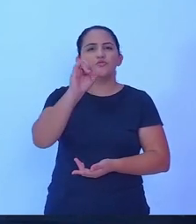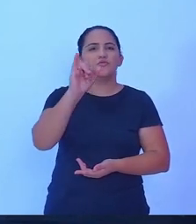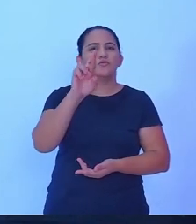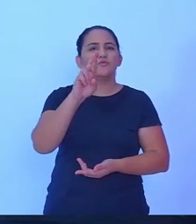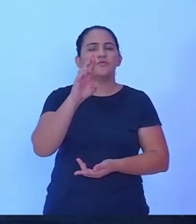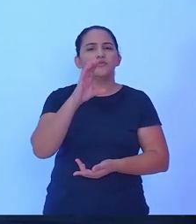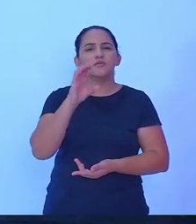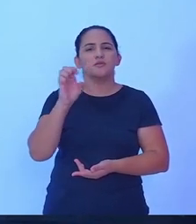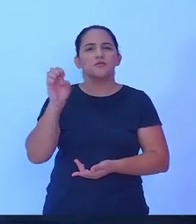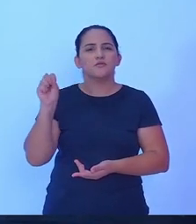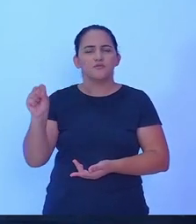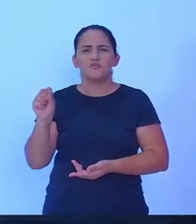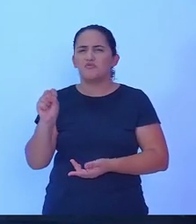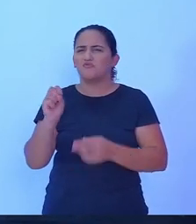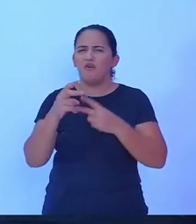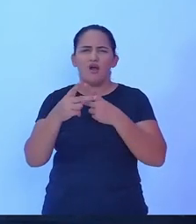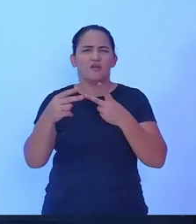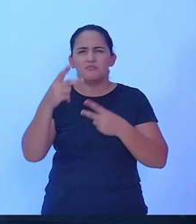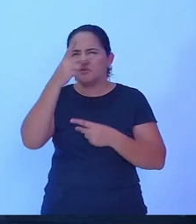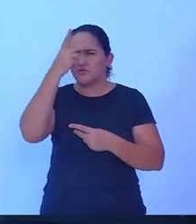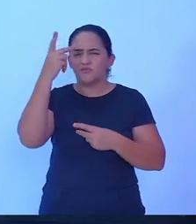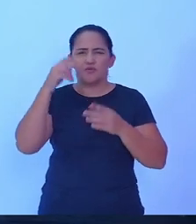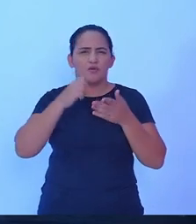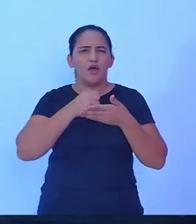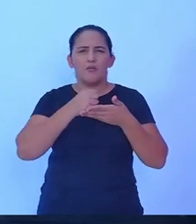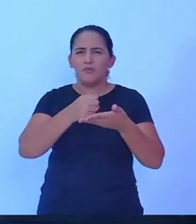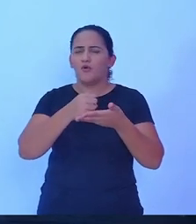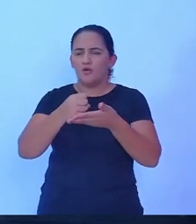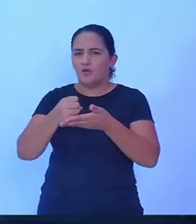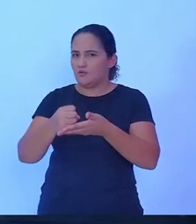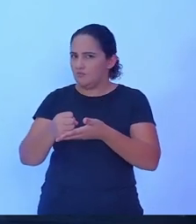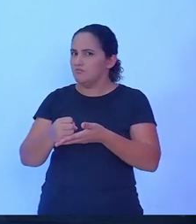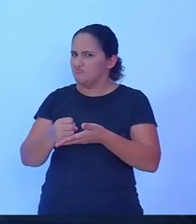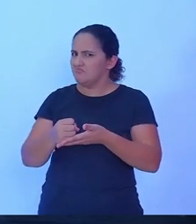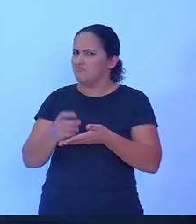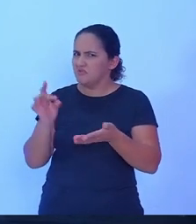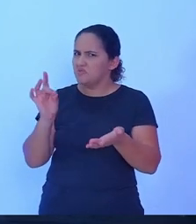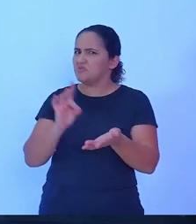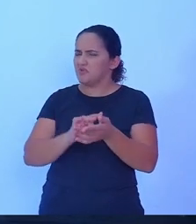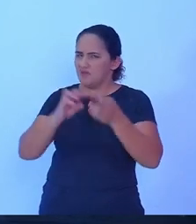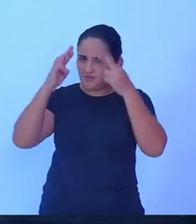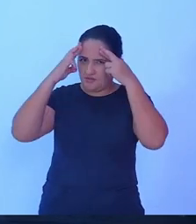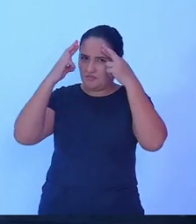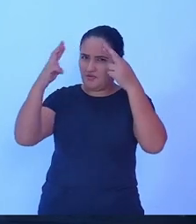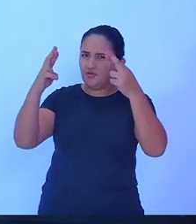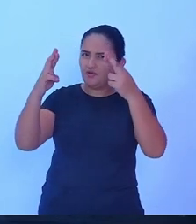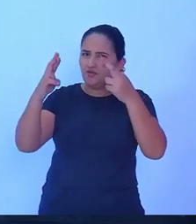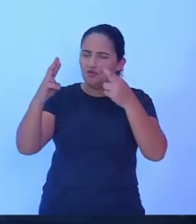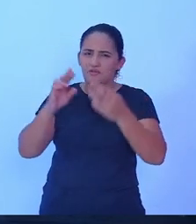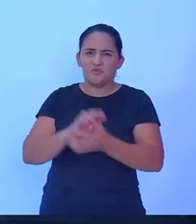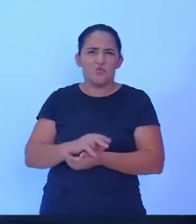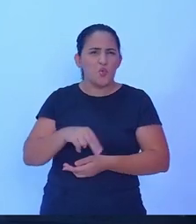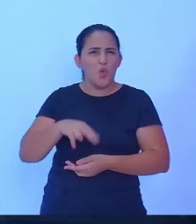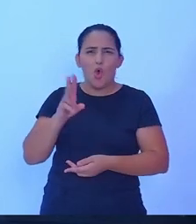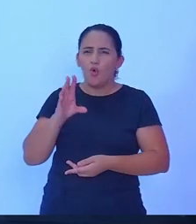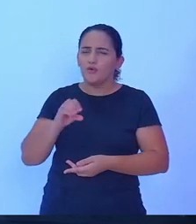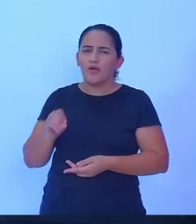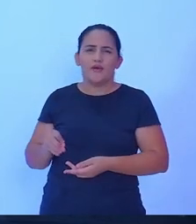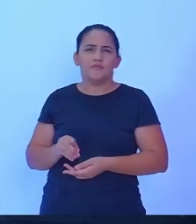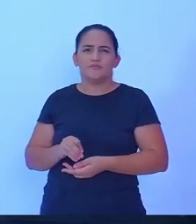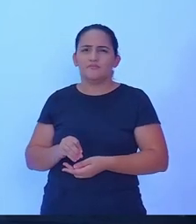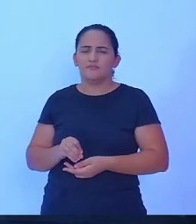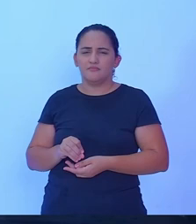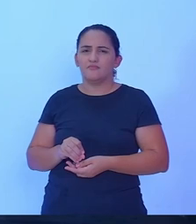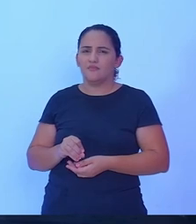junto com as outras pessoas que ajudaram esse debate acontecer e que nunca eu, Tiago Moreira candidato a vice